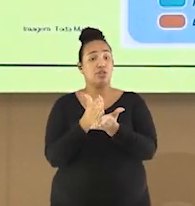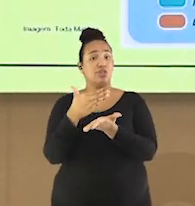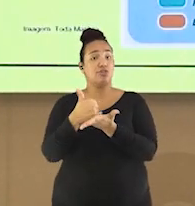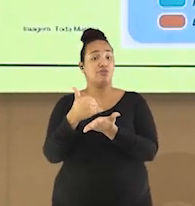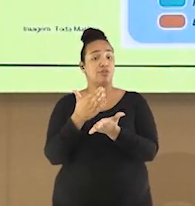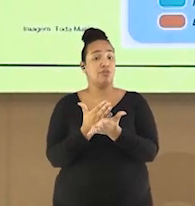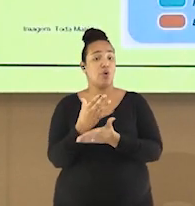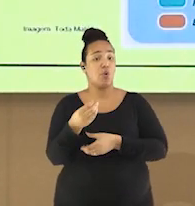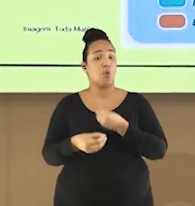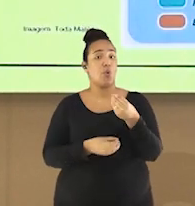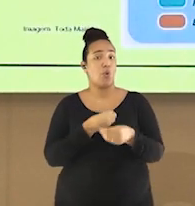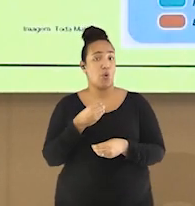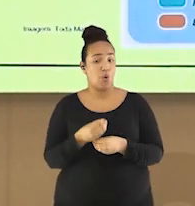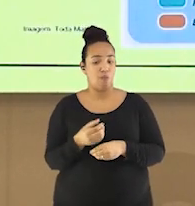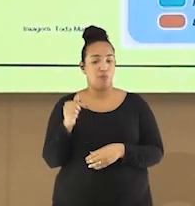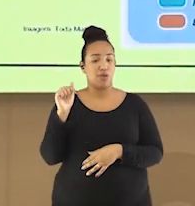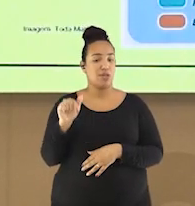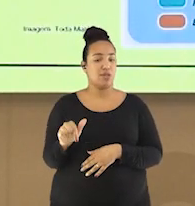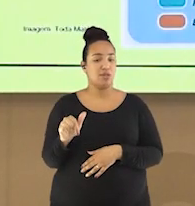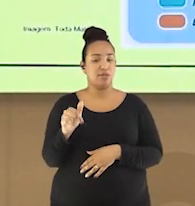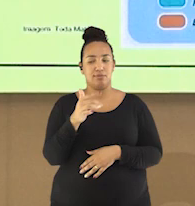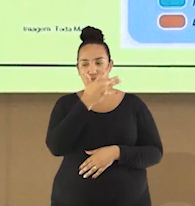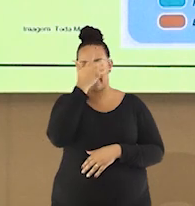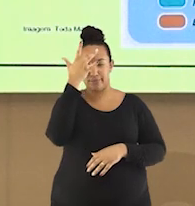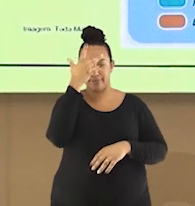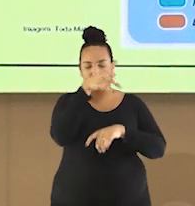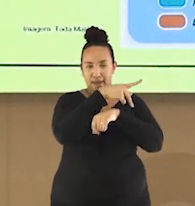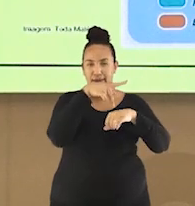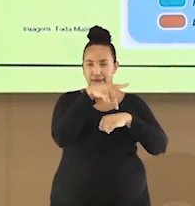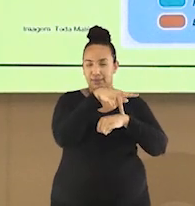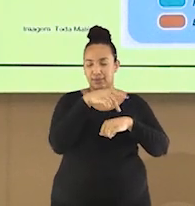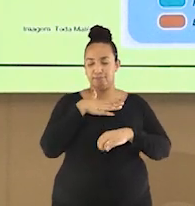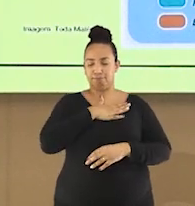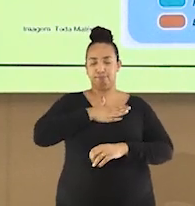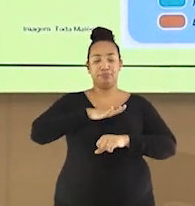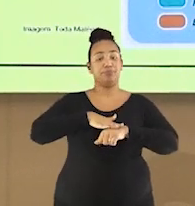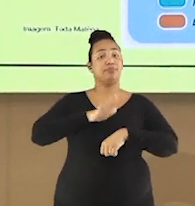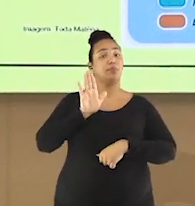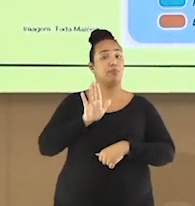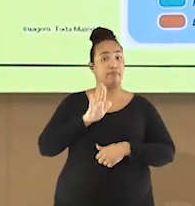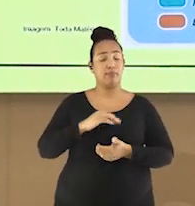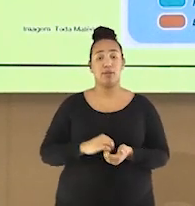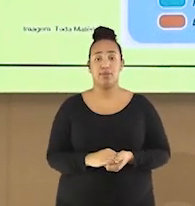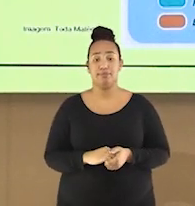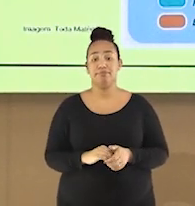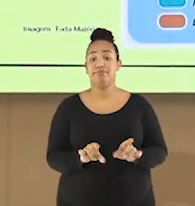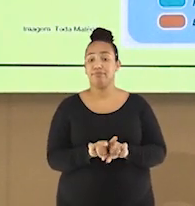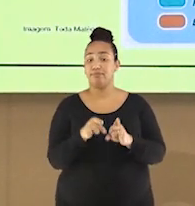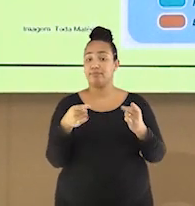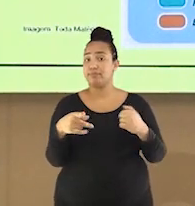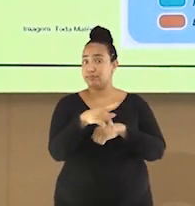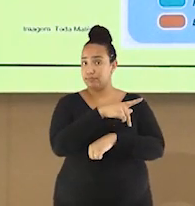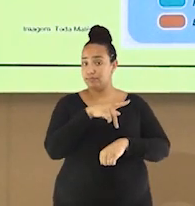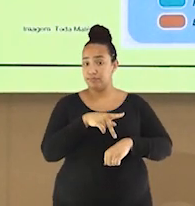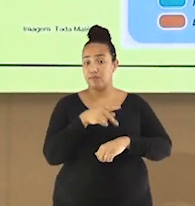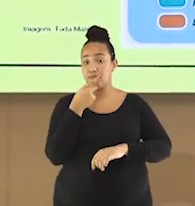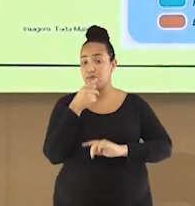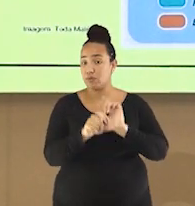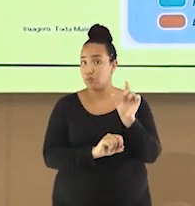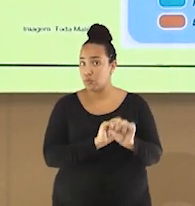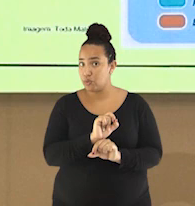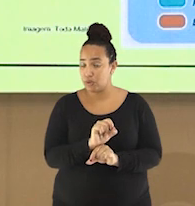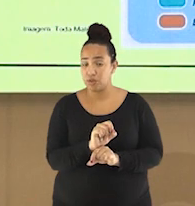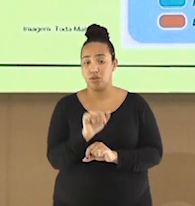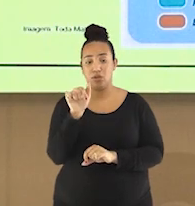África da forma que melhor agradasse as potências europeias. Além disso, as potências justificavam que, a partir da